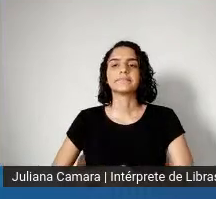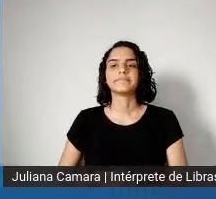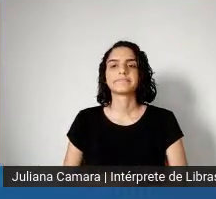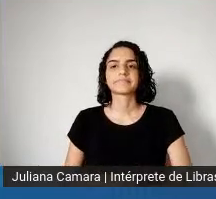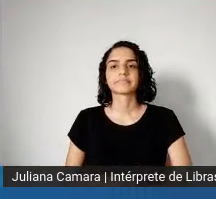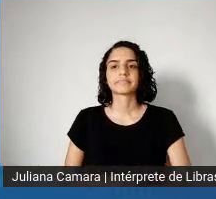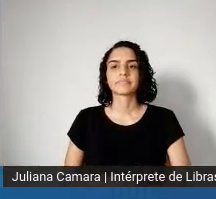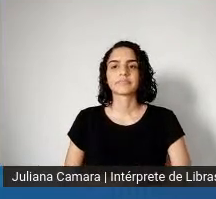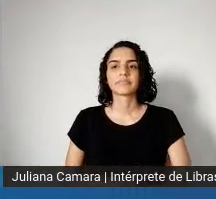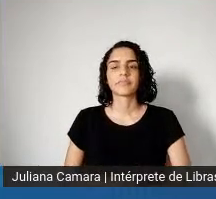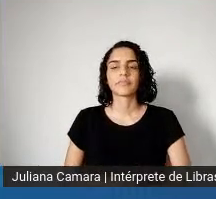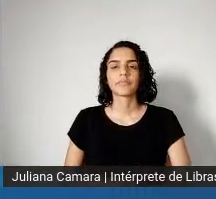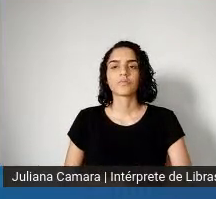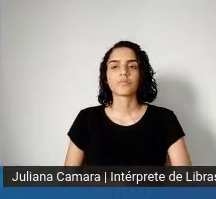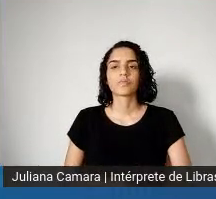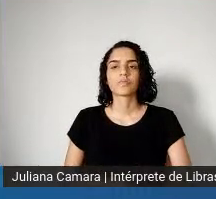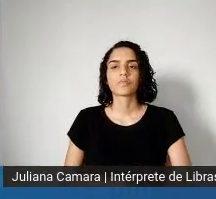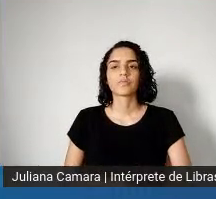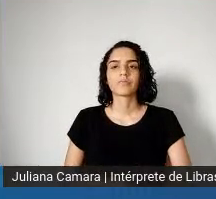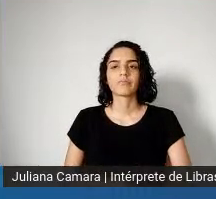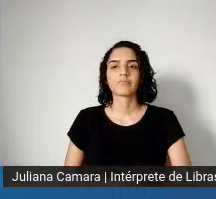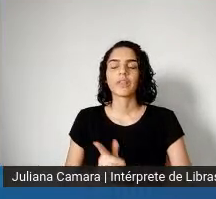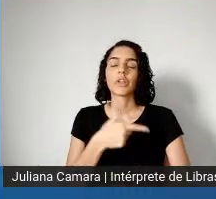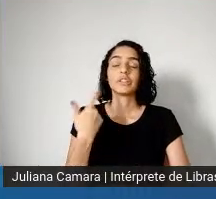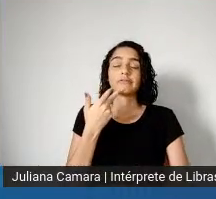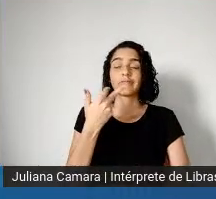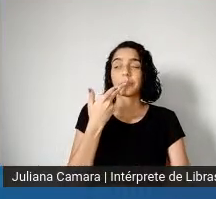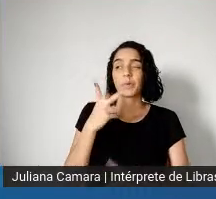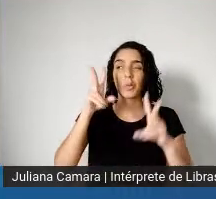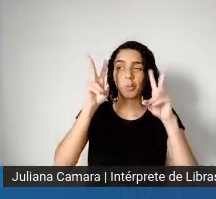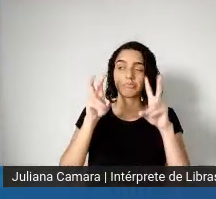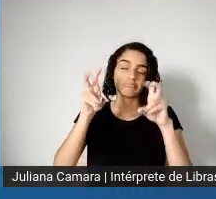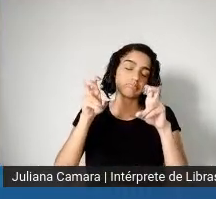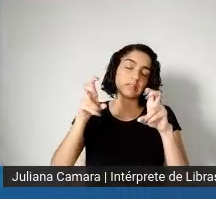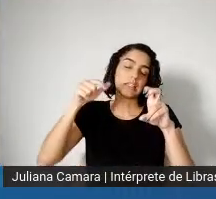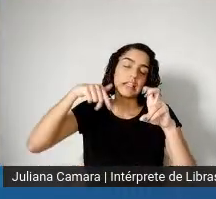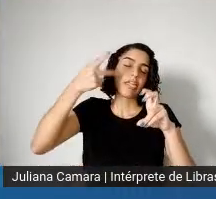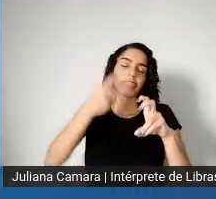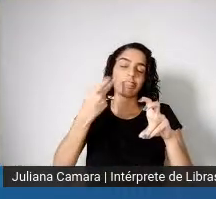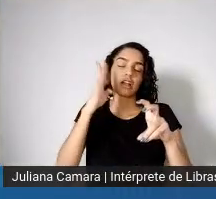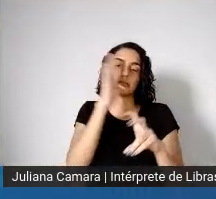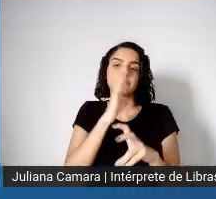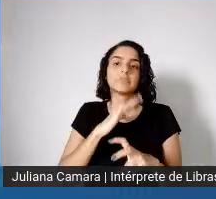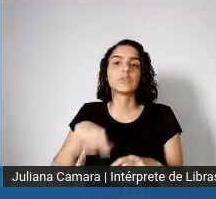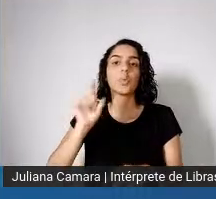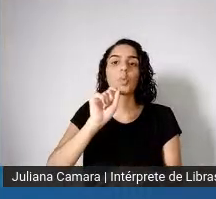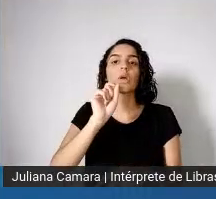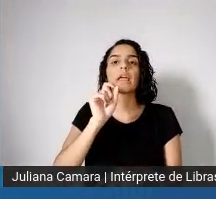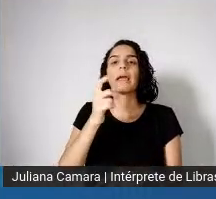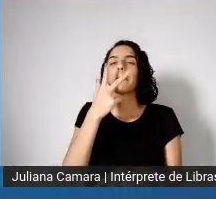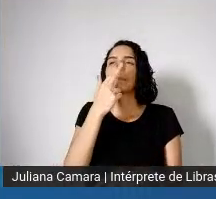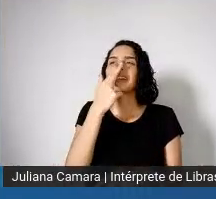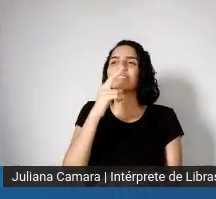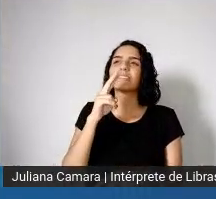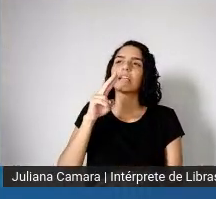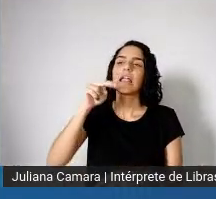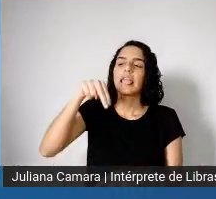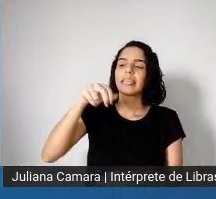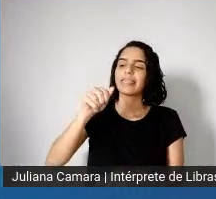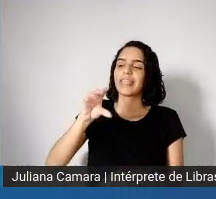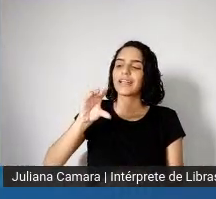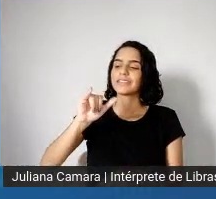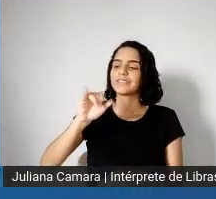restiva nossa, né, que alguns têm chamado de um certo nacionalismo metodológico, uma